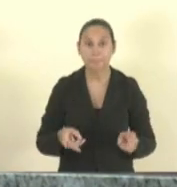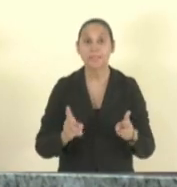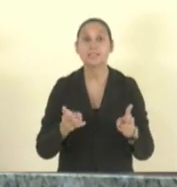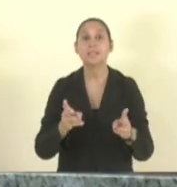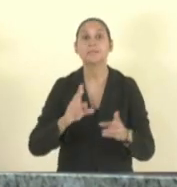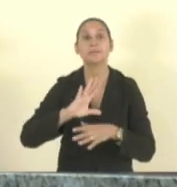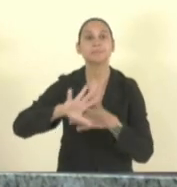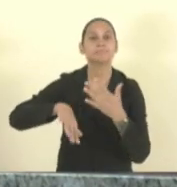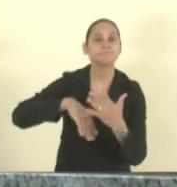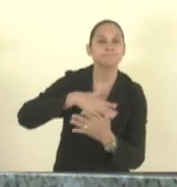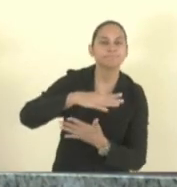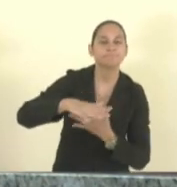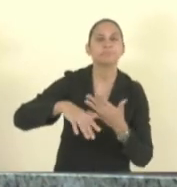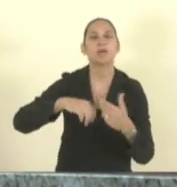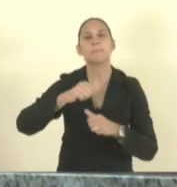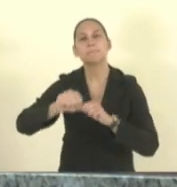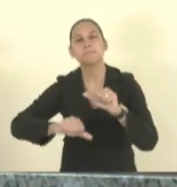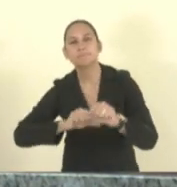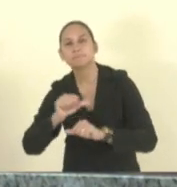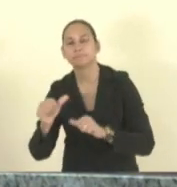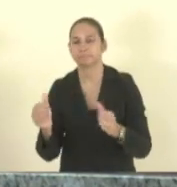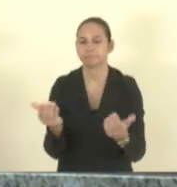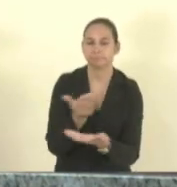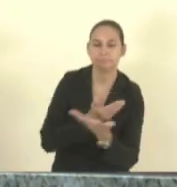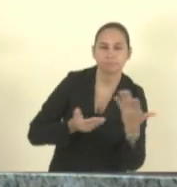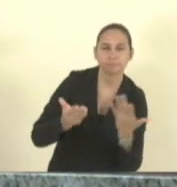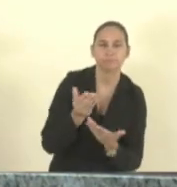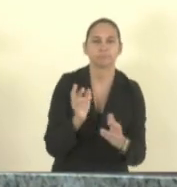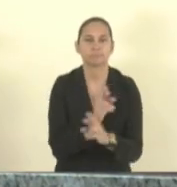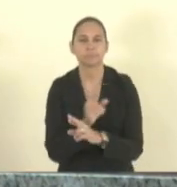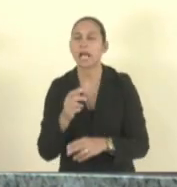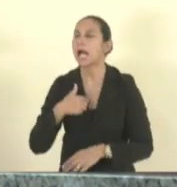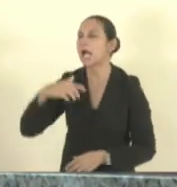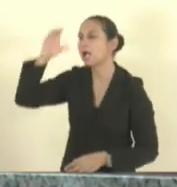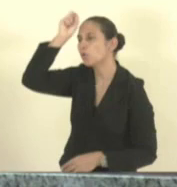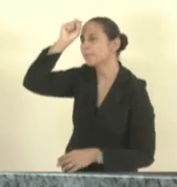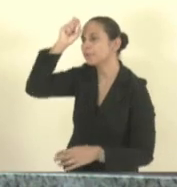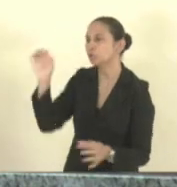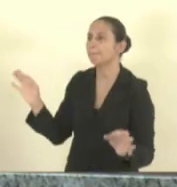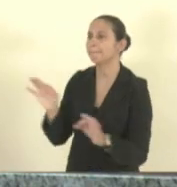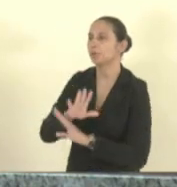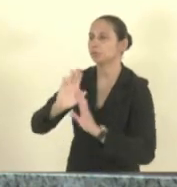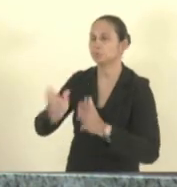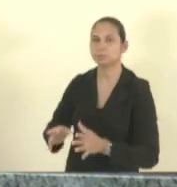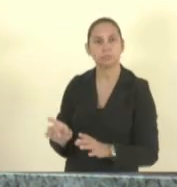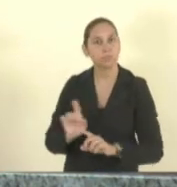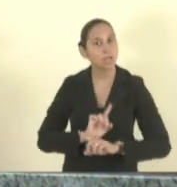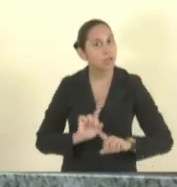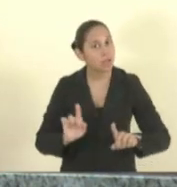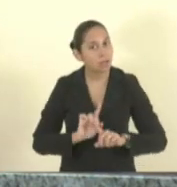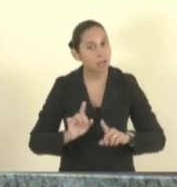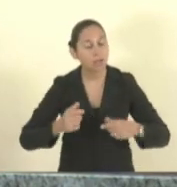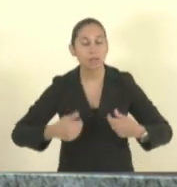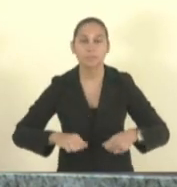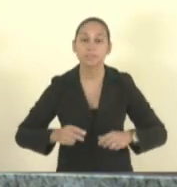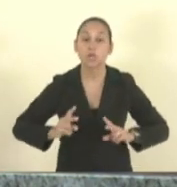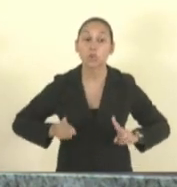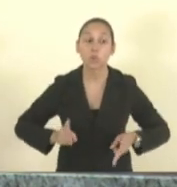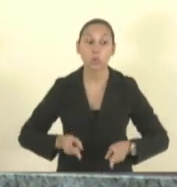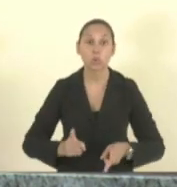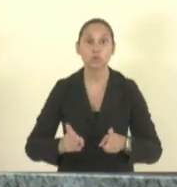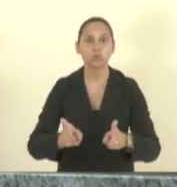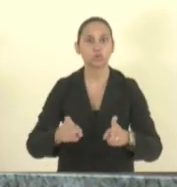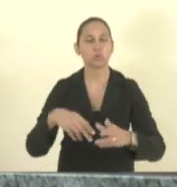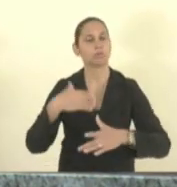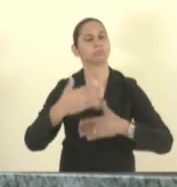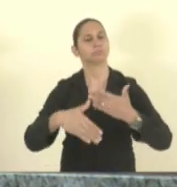sociedade então não é nós aprendermos já aprendi acabou não nós temos que saber que nós estamos em